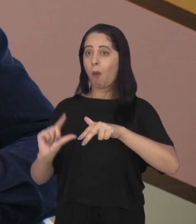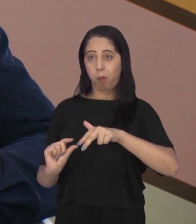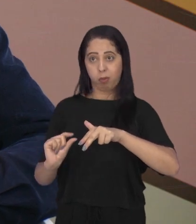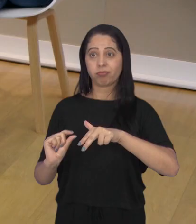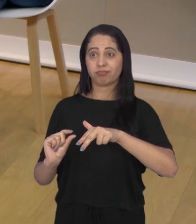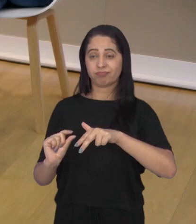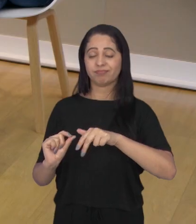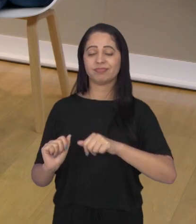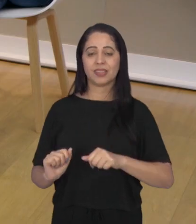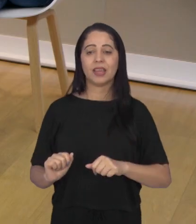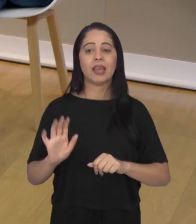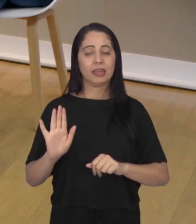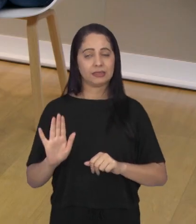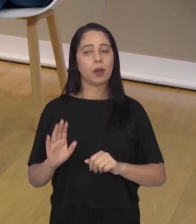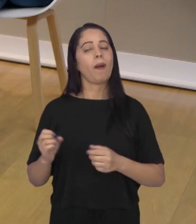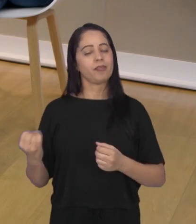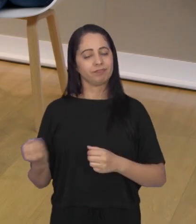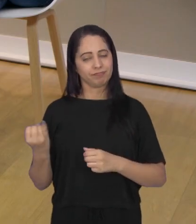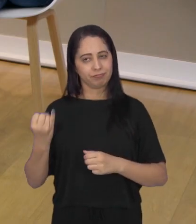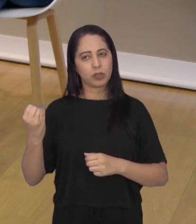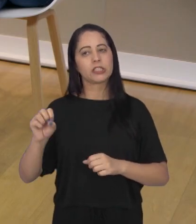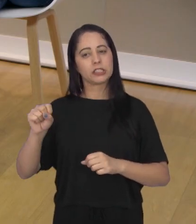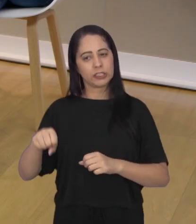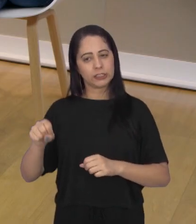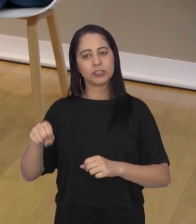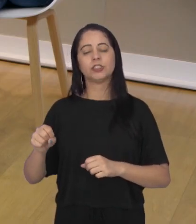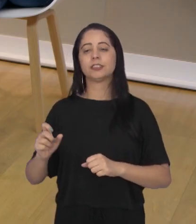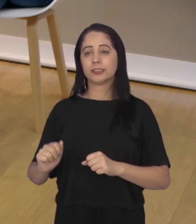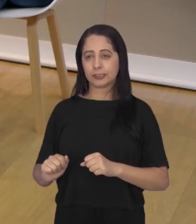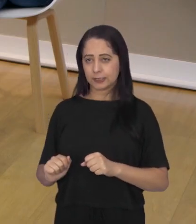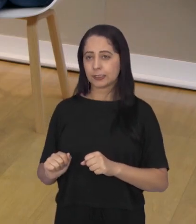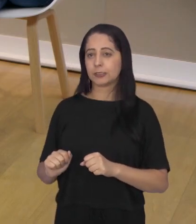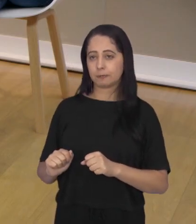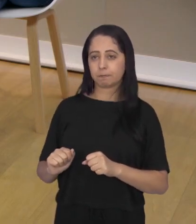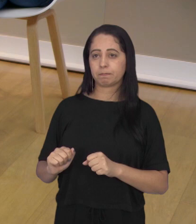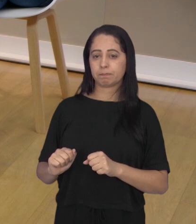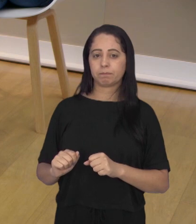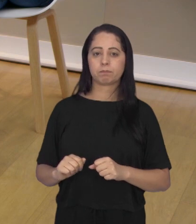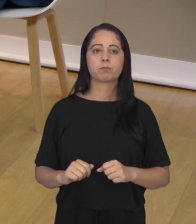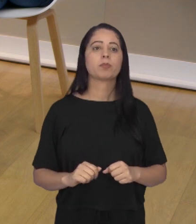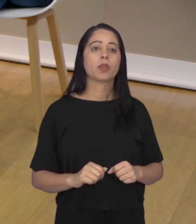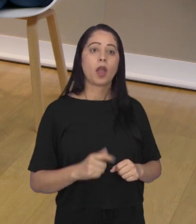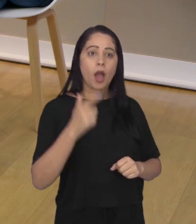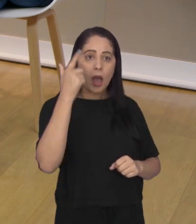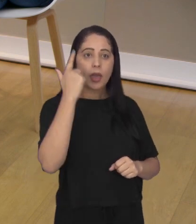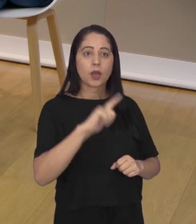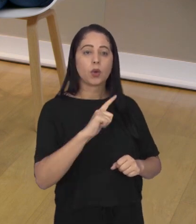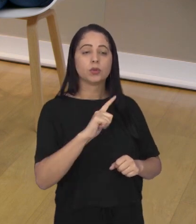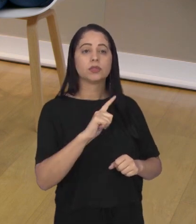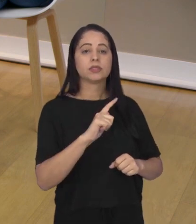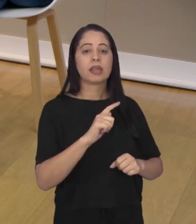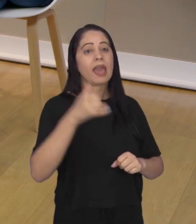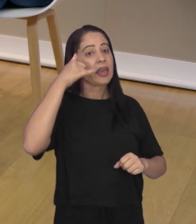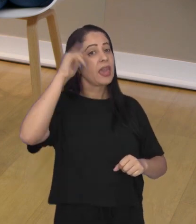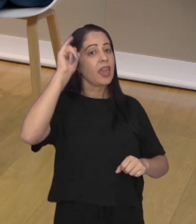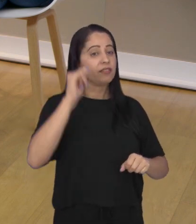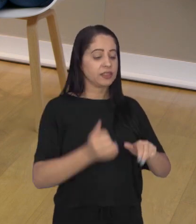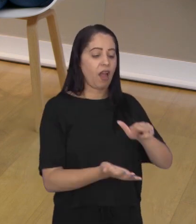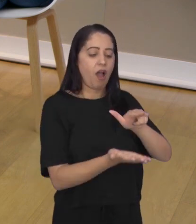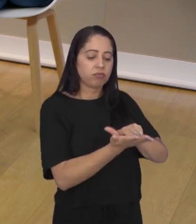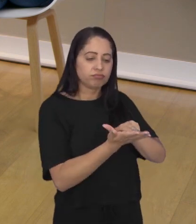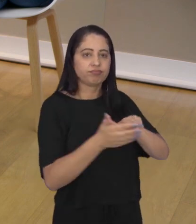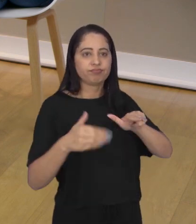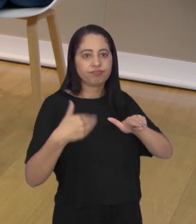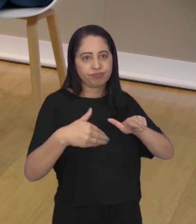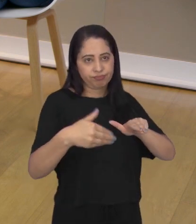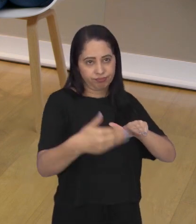Olha só. Então é um ponto muito importante também dentro do hospital, E consegue reverter ali antes mesmo de chegar